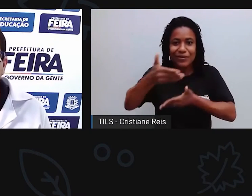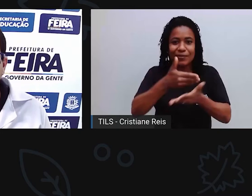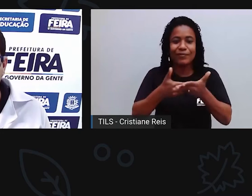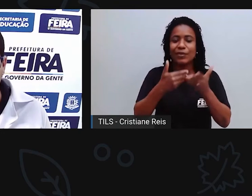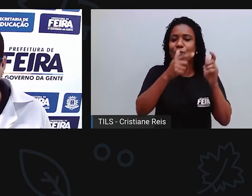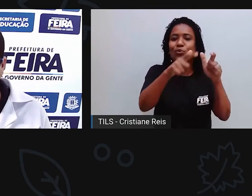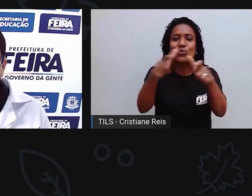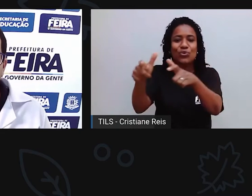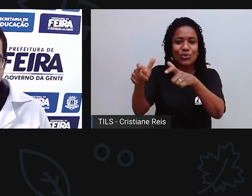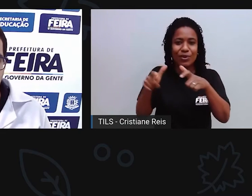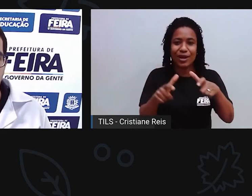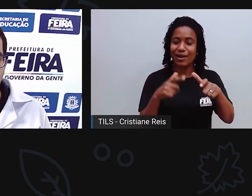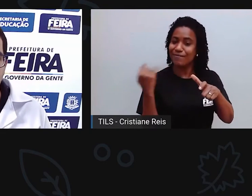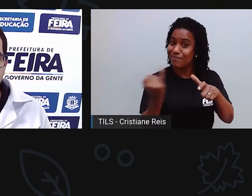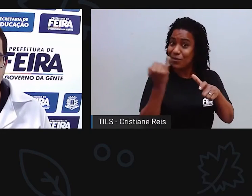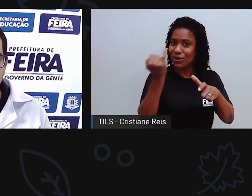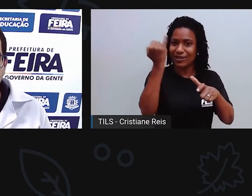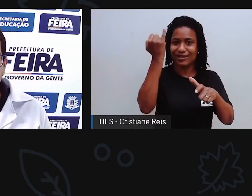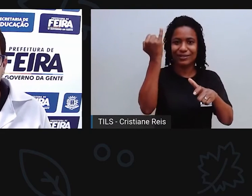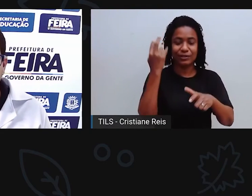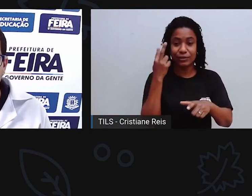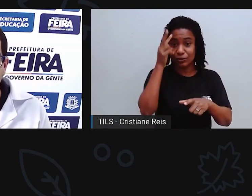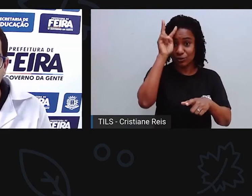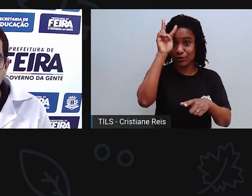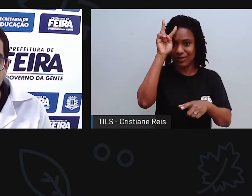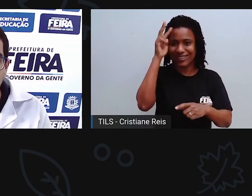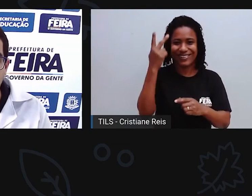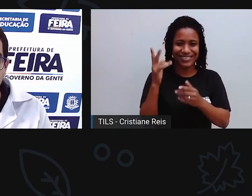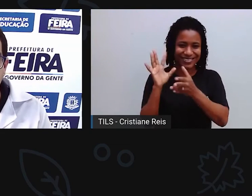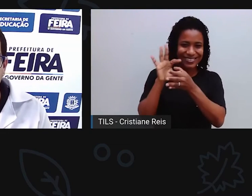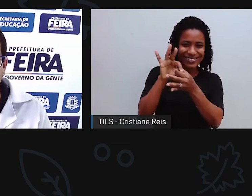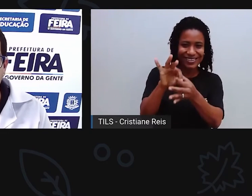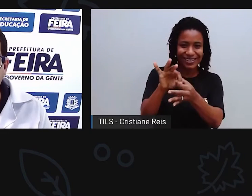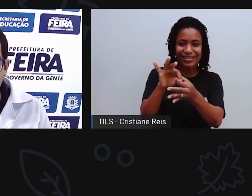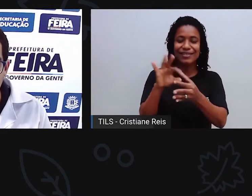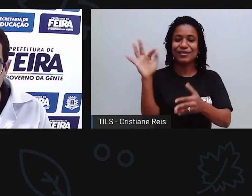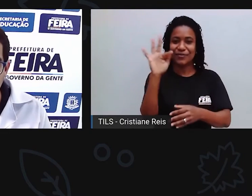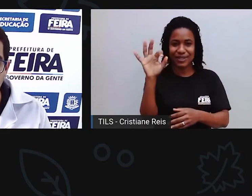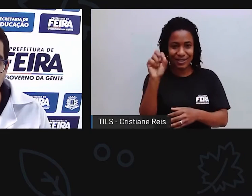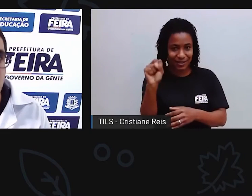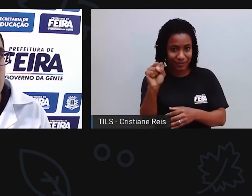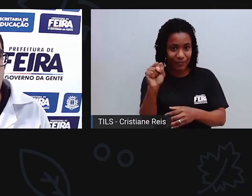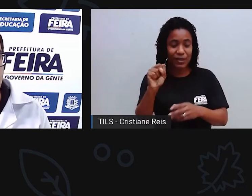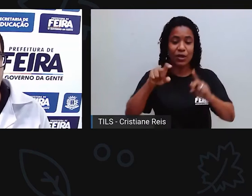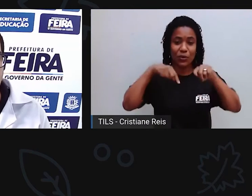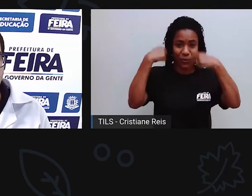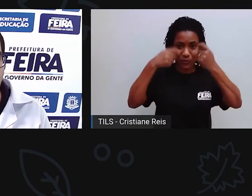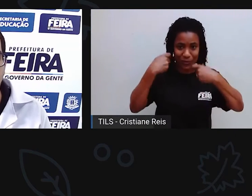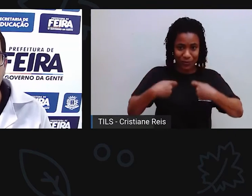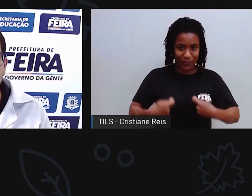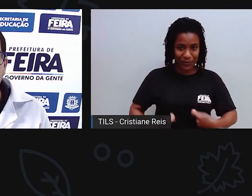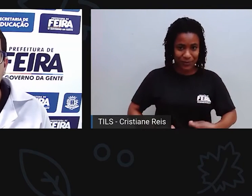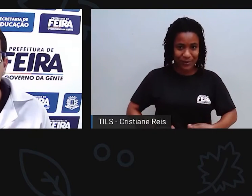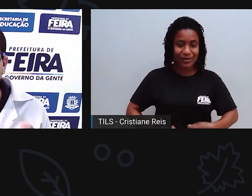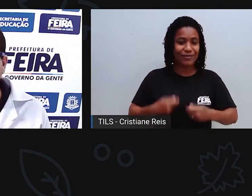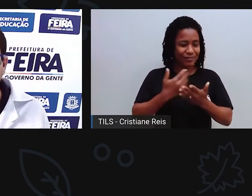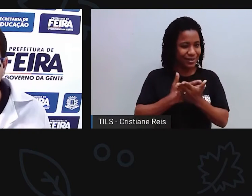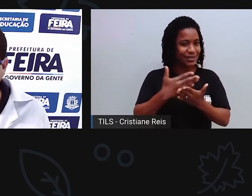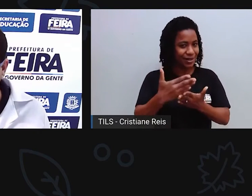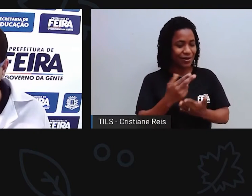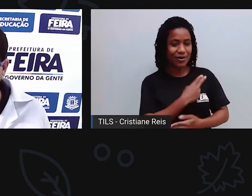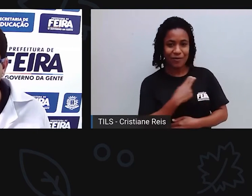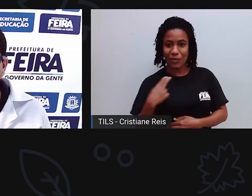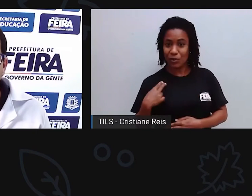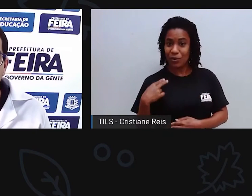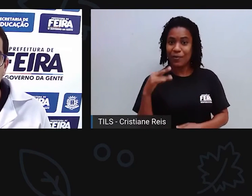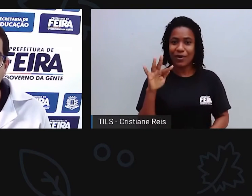histórico da nossa cidade, certo? Então, vou aqui fazer minha audiodescrição para a gente começar, tá bom? Meu nome é Felipe